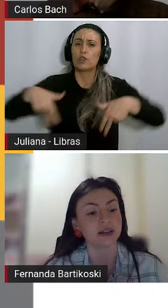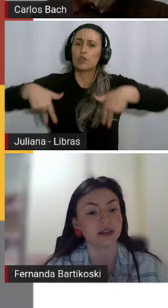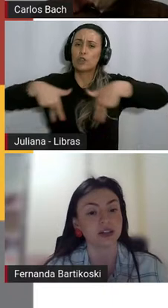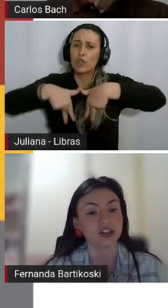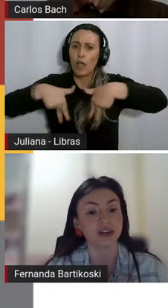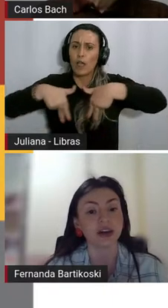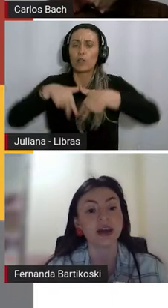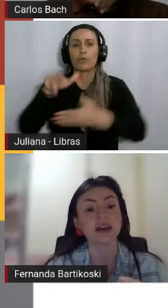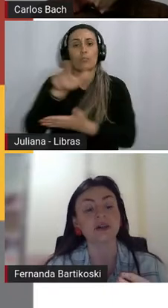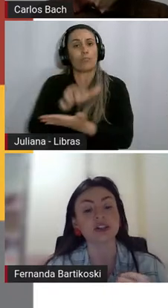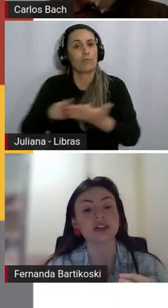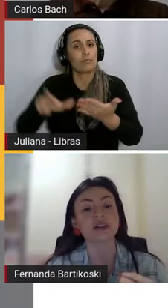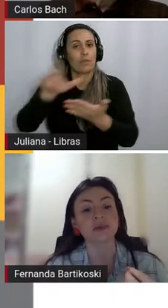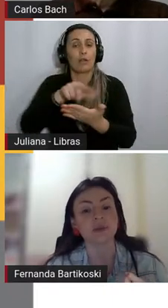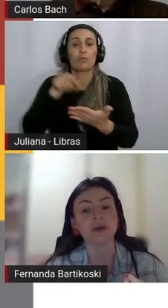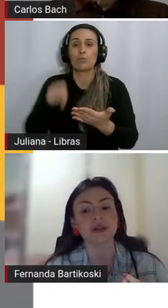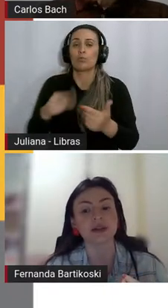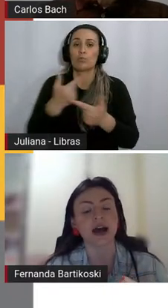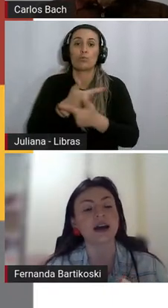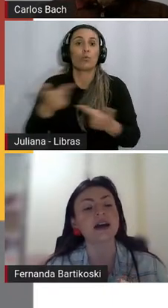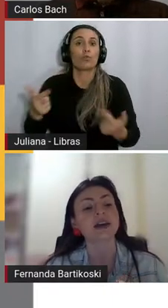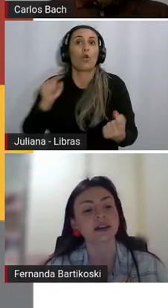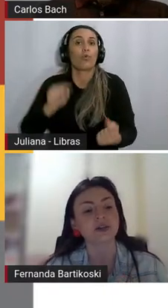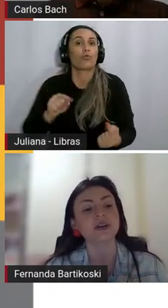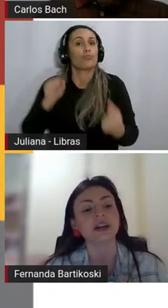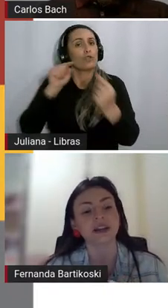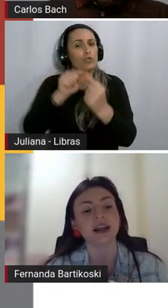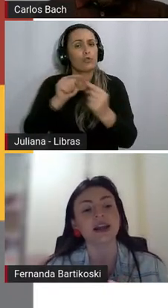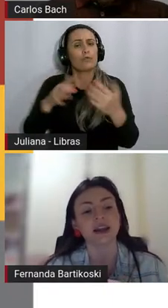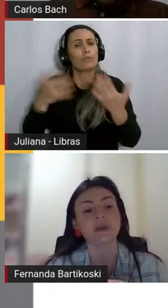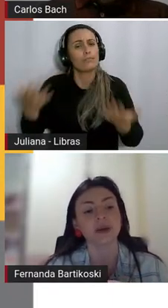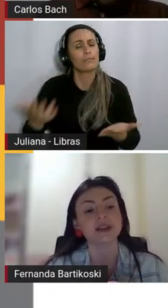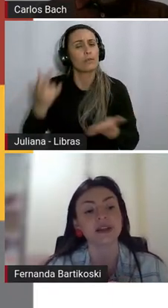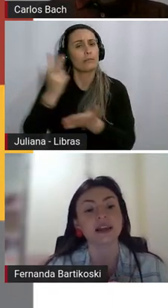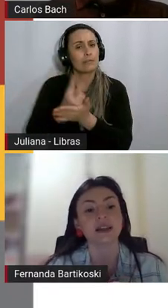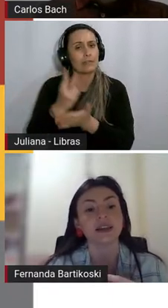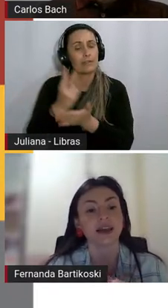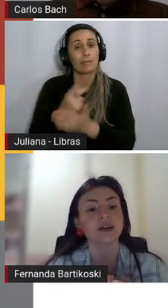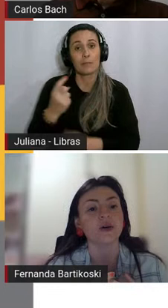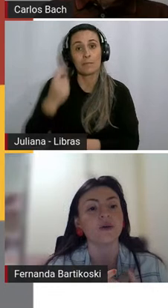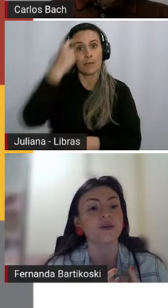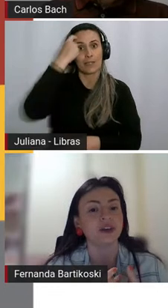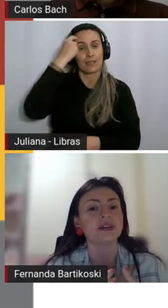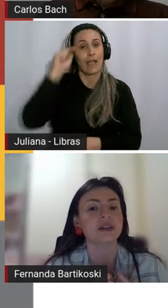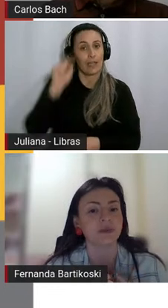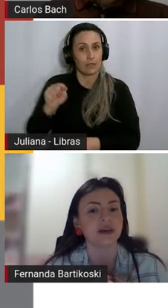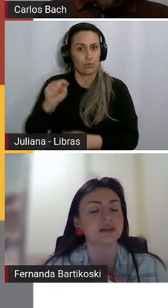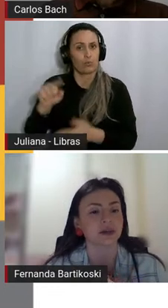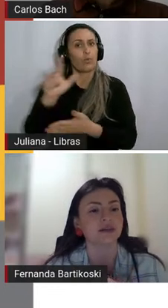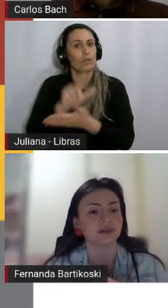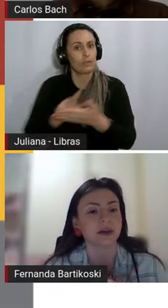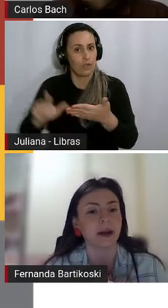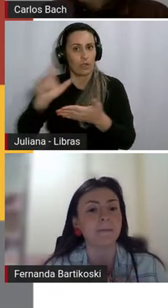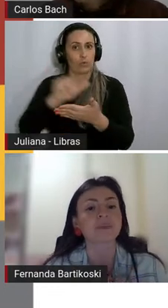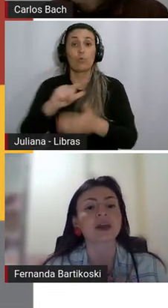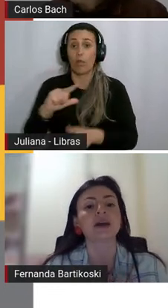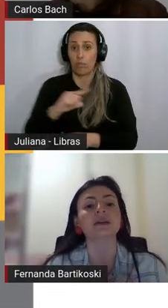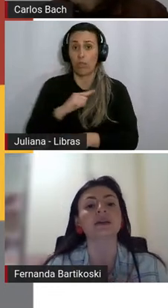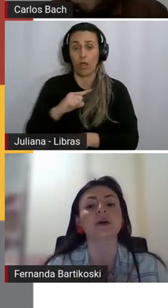o fim a que se destina. Então, a gente sempre pensar que a leitura literária tem um fim em si mesma.